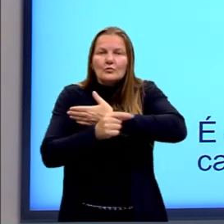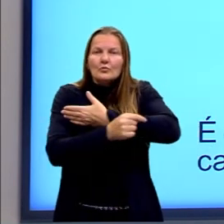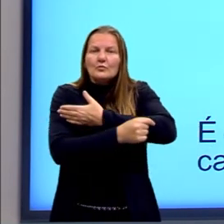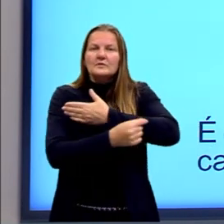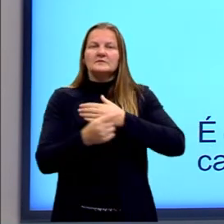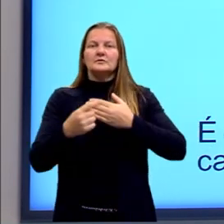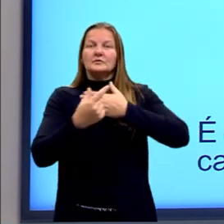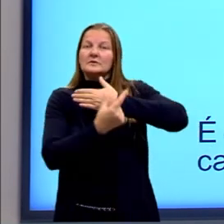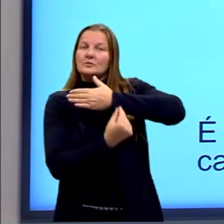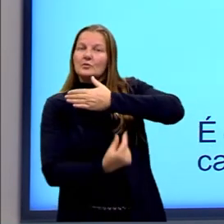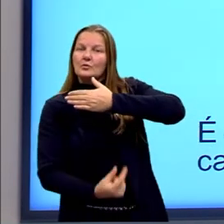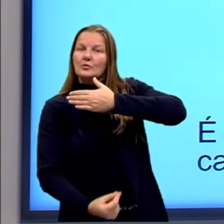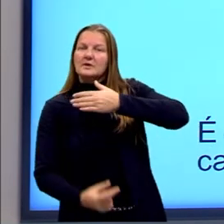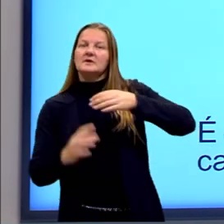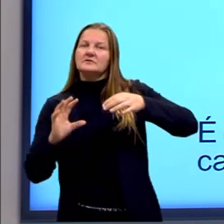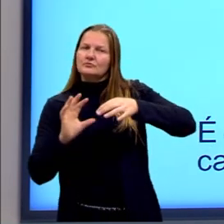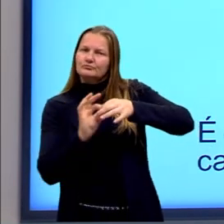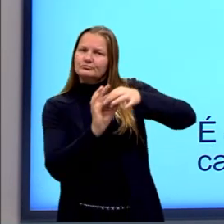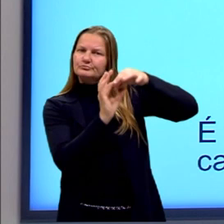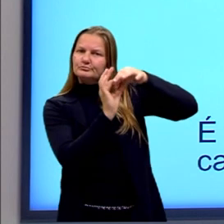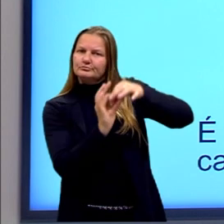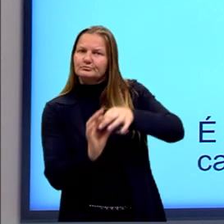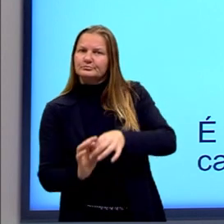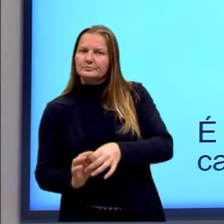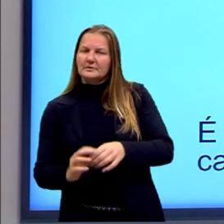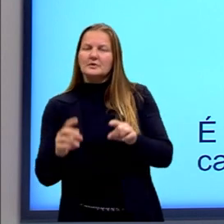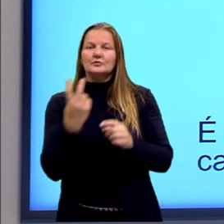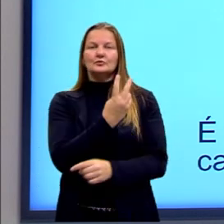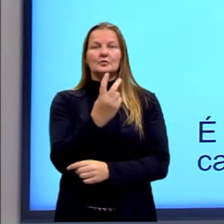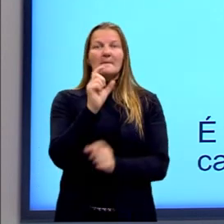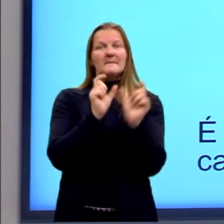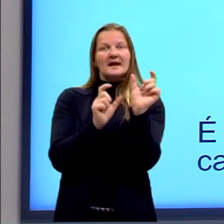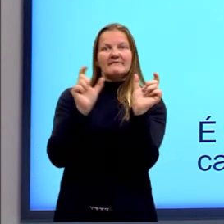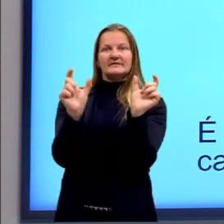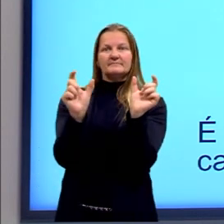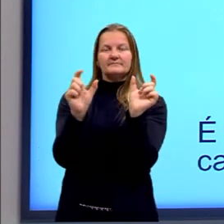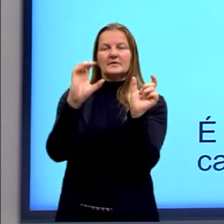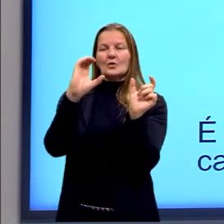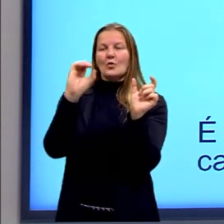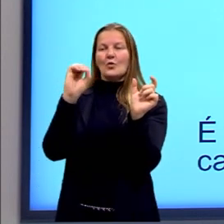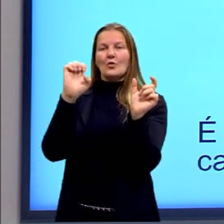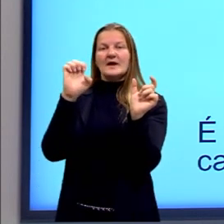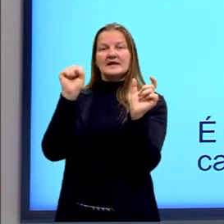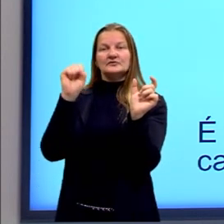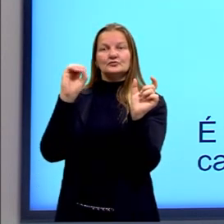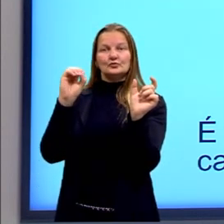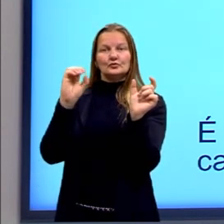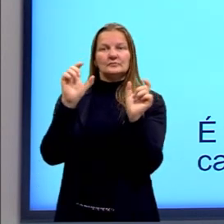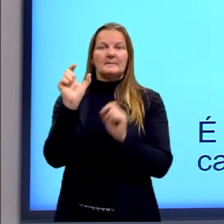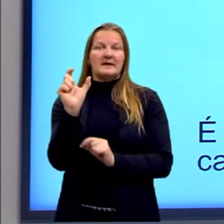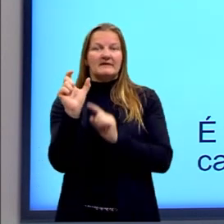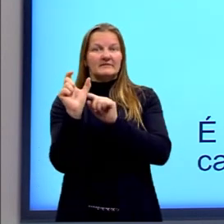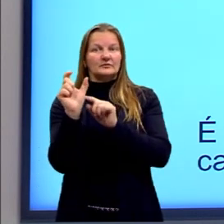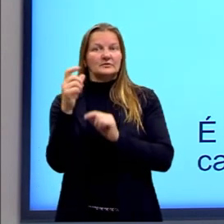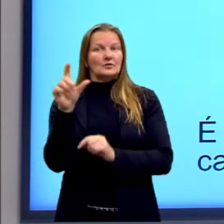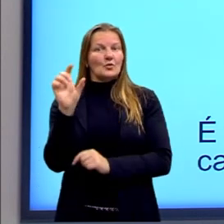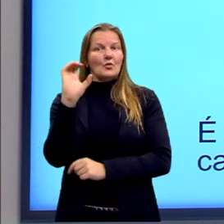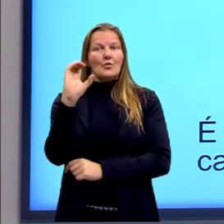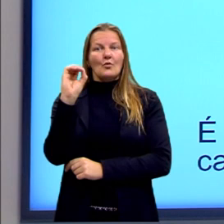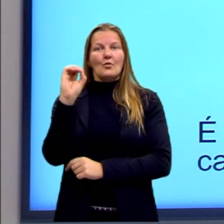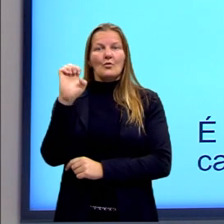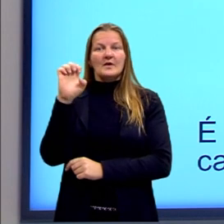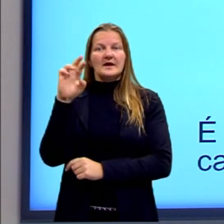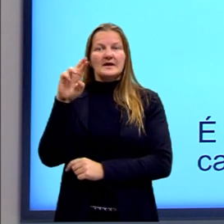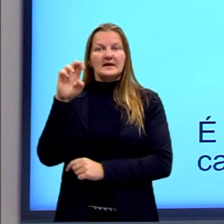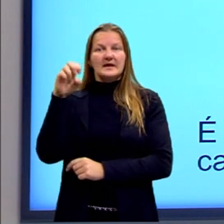coerente. Atenção a essas duas palavras. Coeso e coerente. A gente vai falar